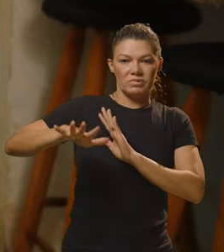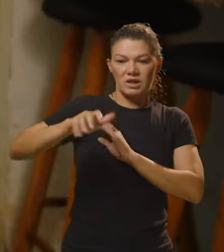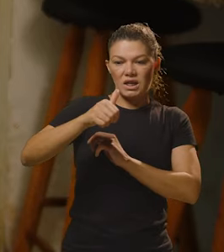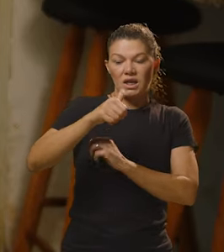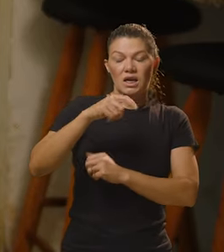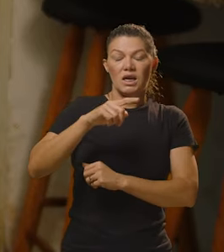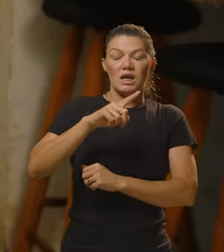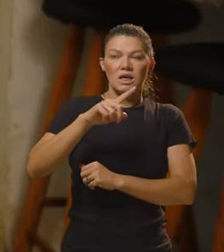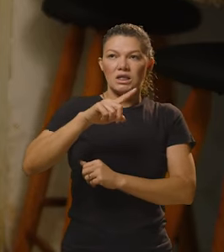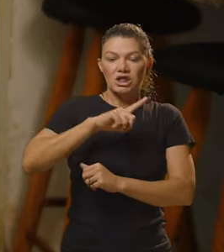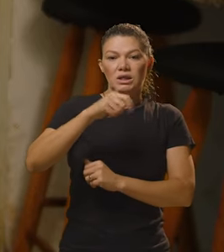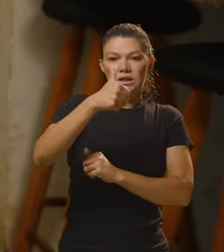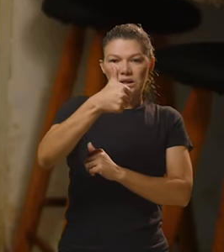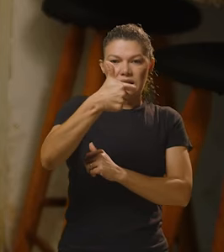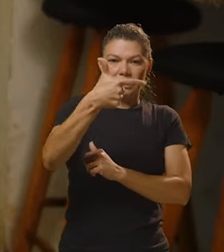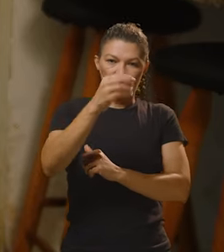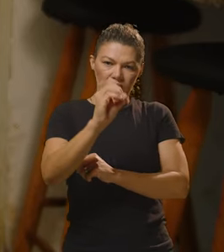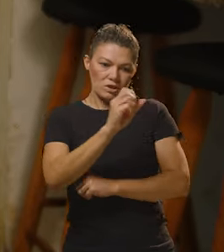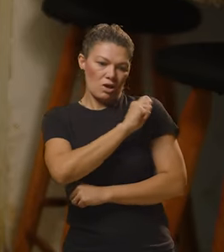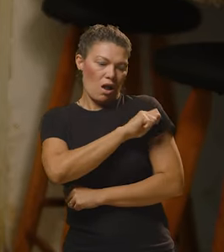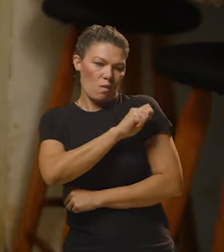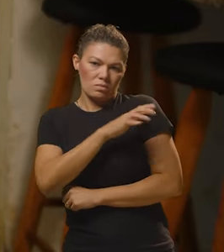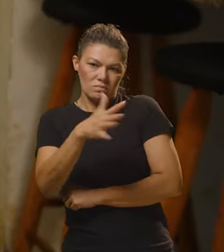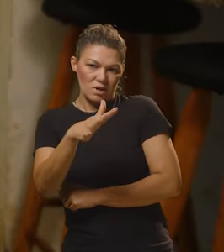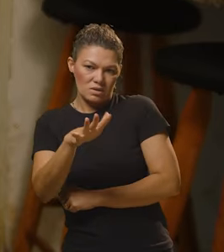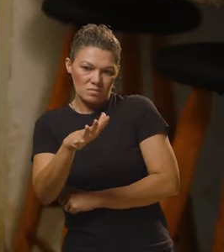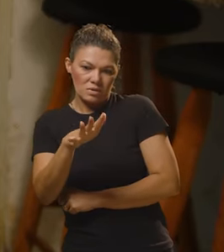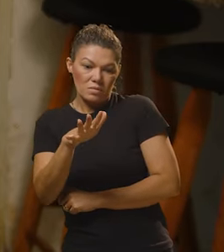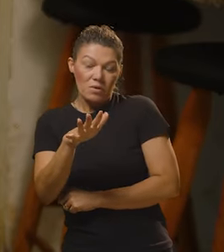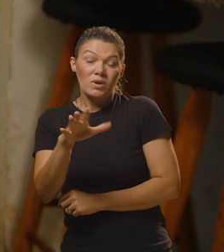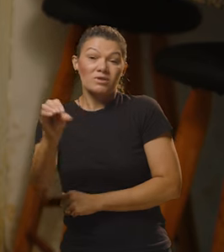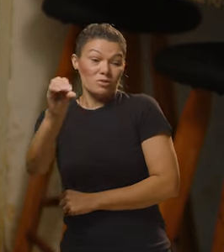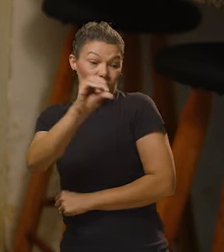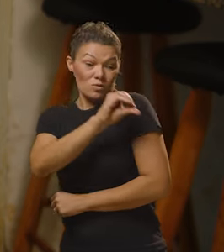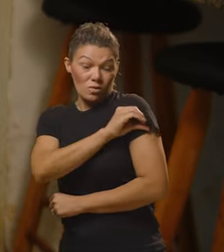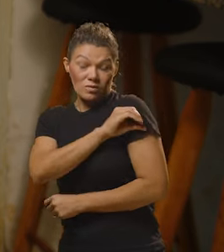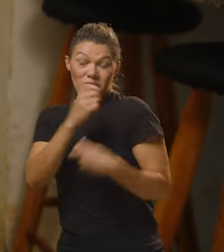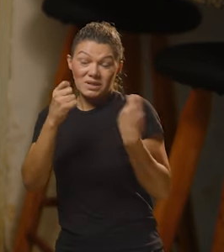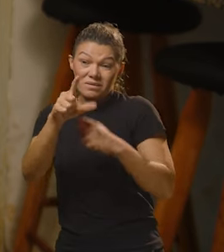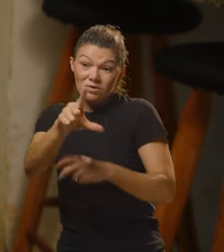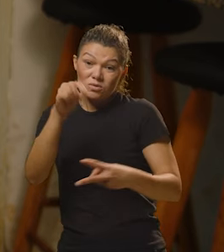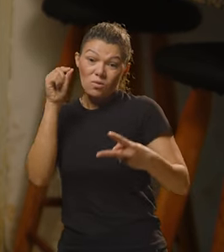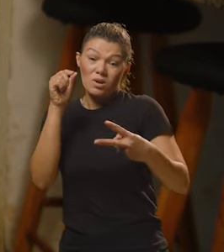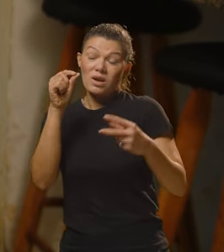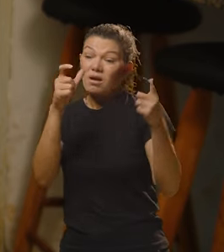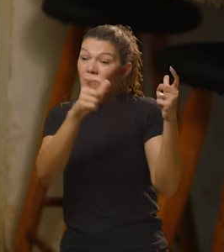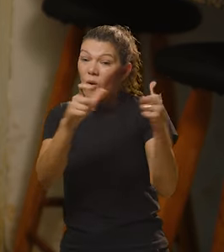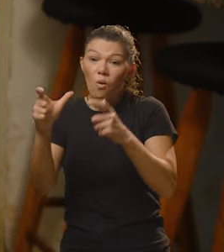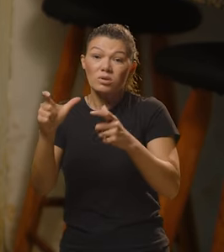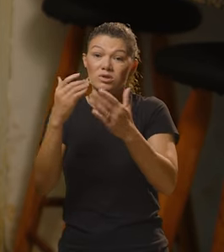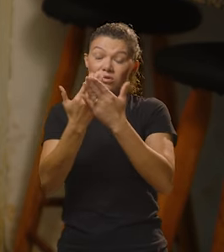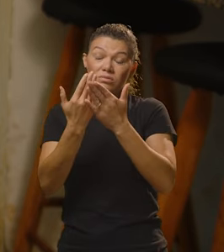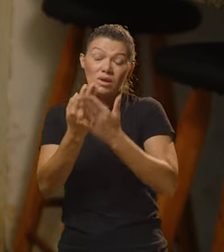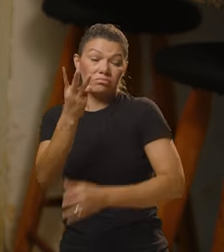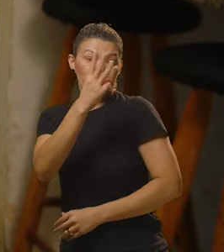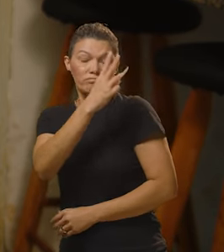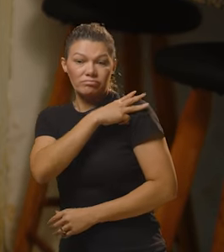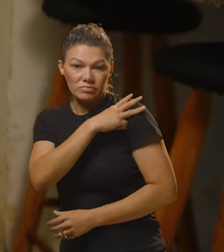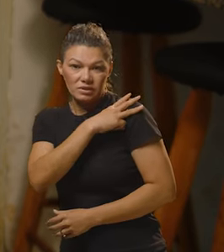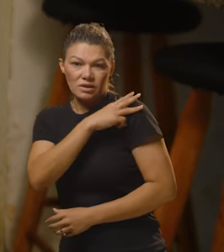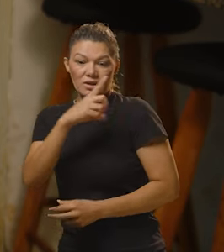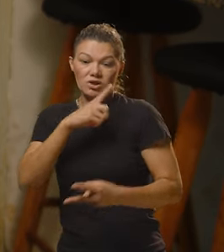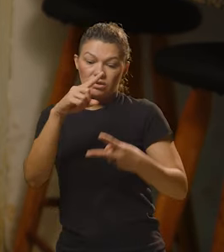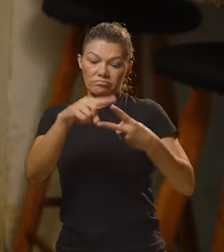tinha 120 alunos mais ou menos. E quando chegou no nono ano que eu tinha que escolher para onde ir, onde cursar o ensino